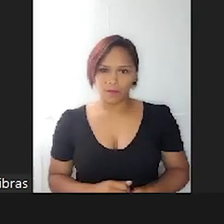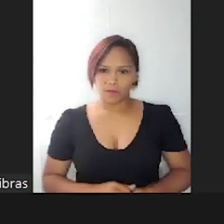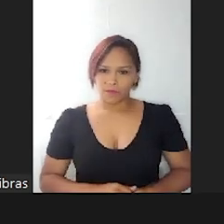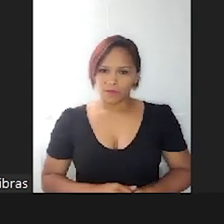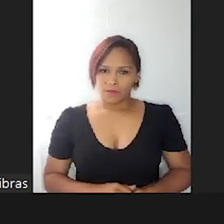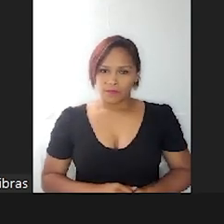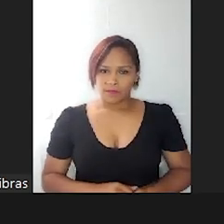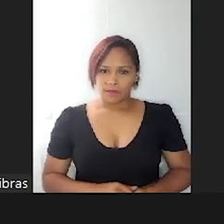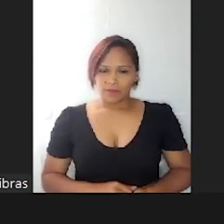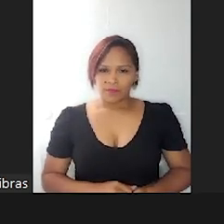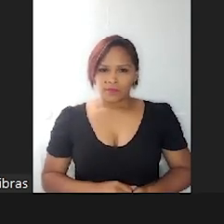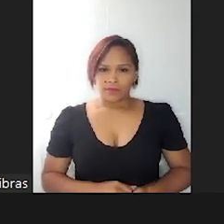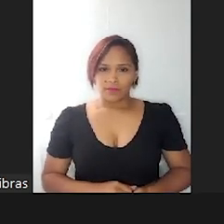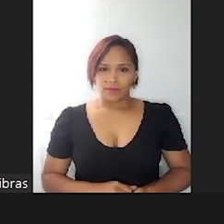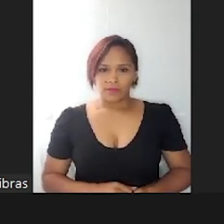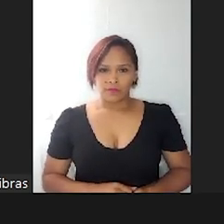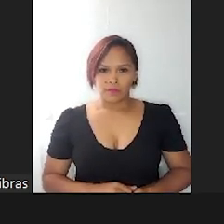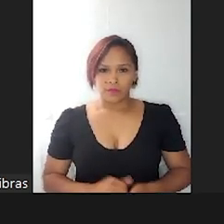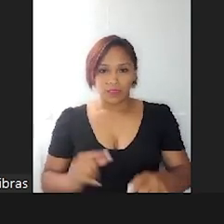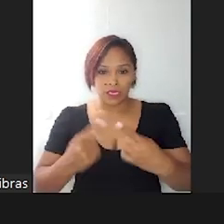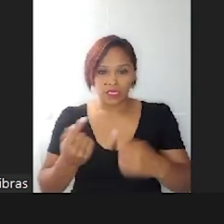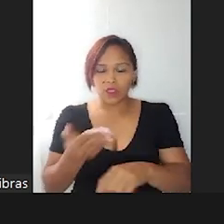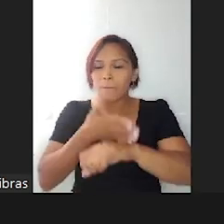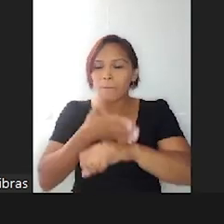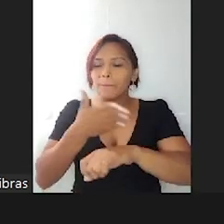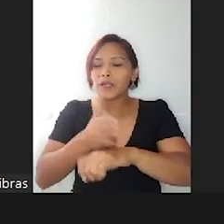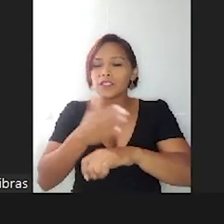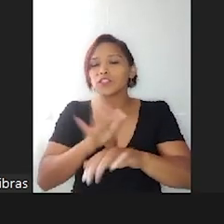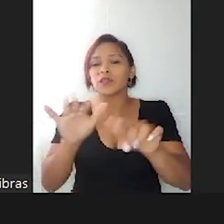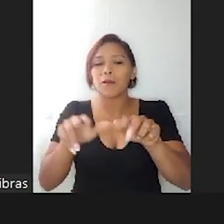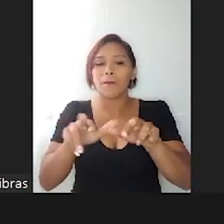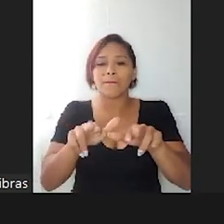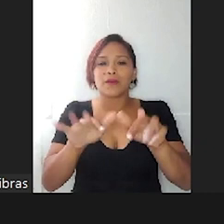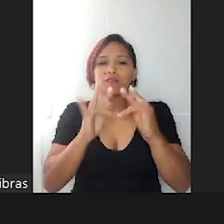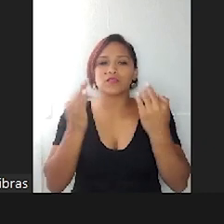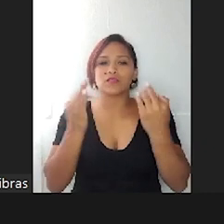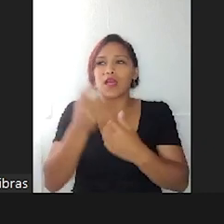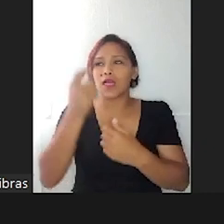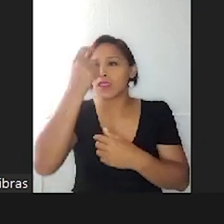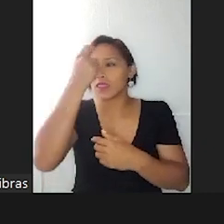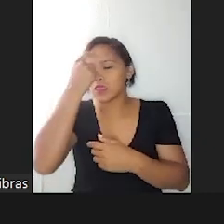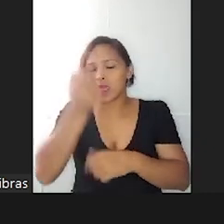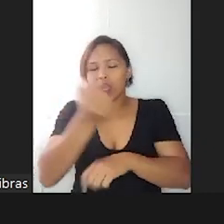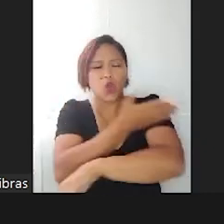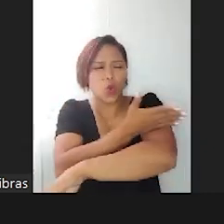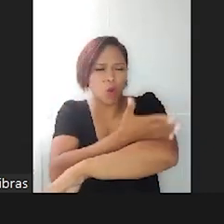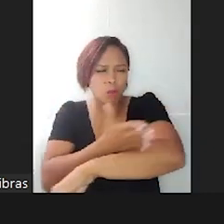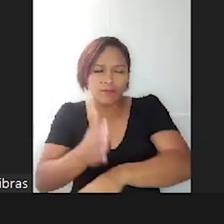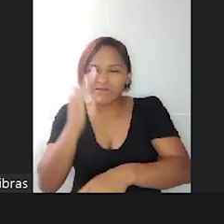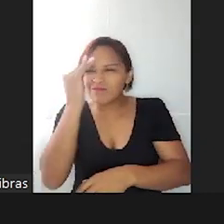Então, exercer a parentalidade também é buscar entender os comportamentos dos nossos filhos,